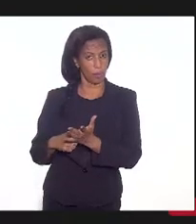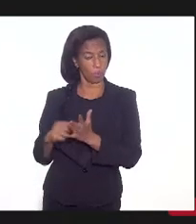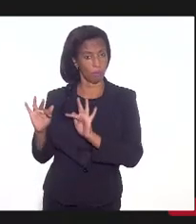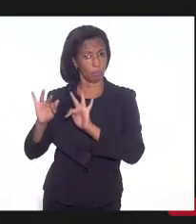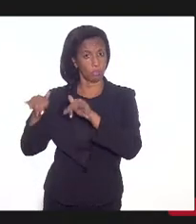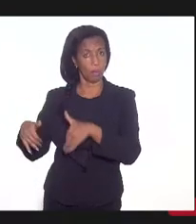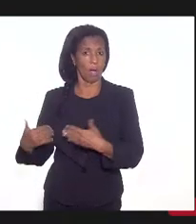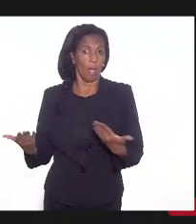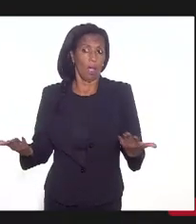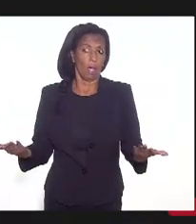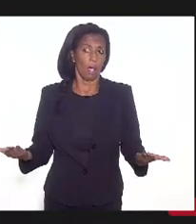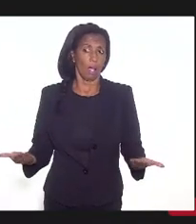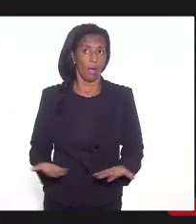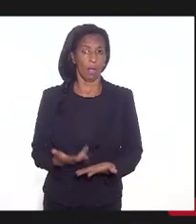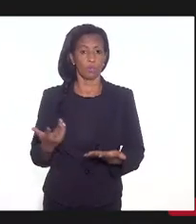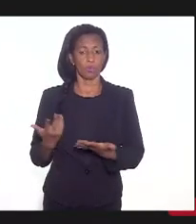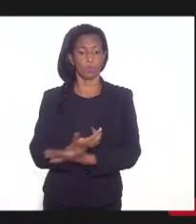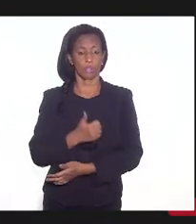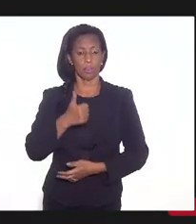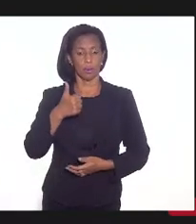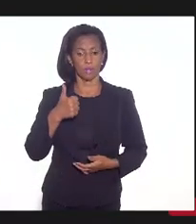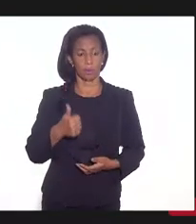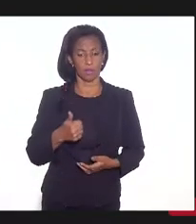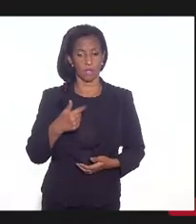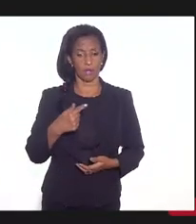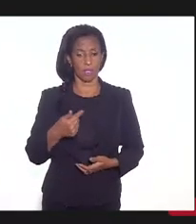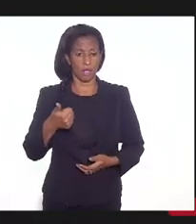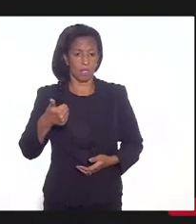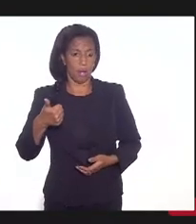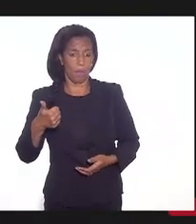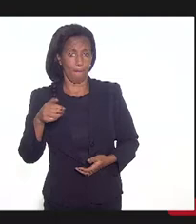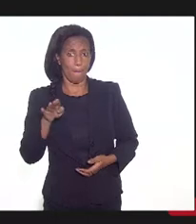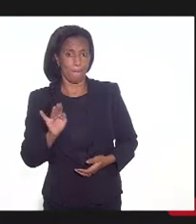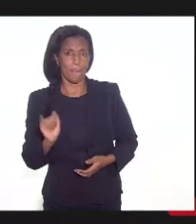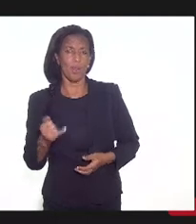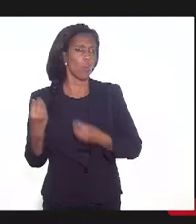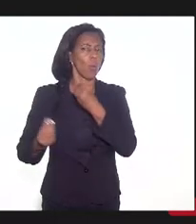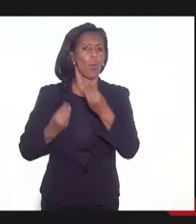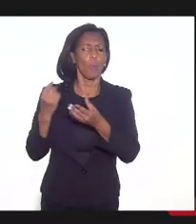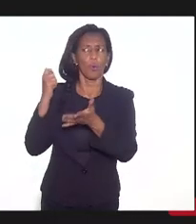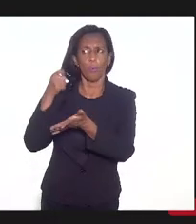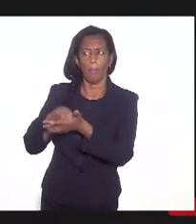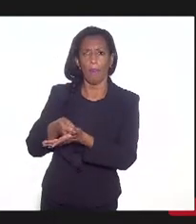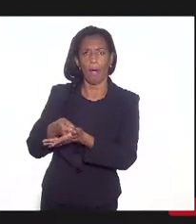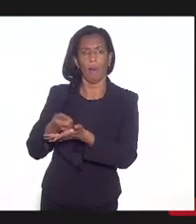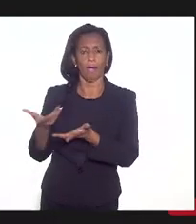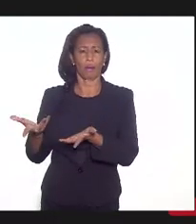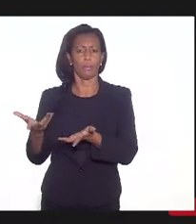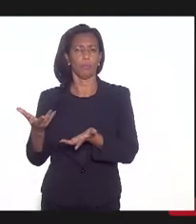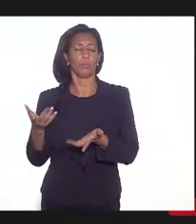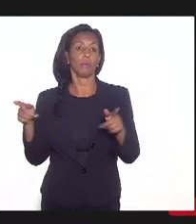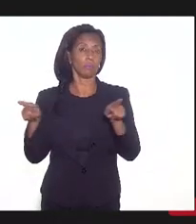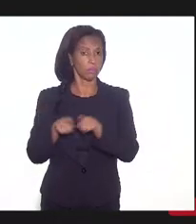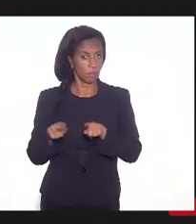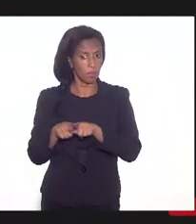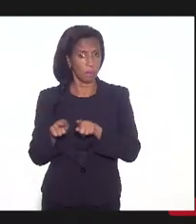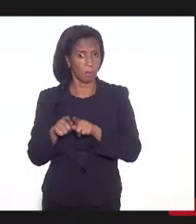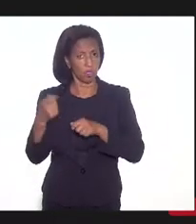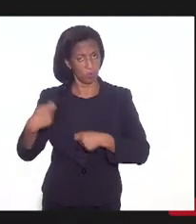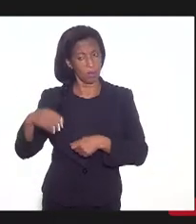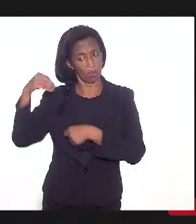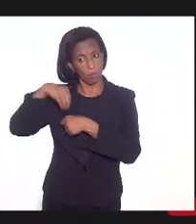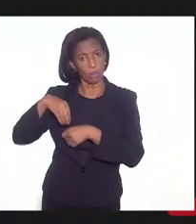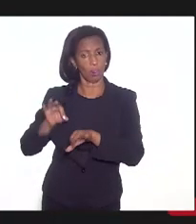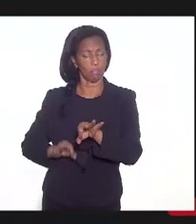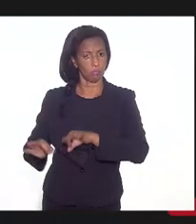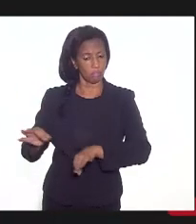Caso a gente tivesse os 171 bi, como é que eu pago? Também a gente pode, deve prever isso no plano.